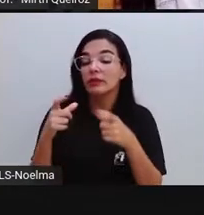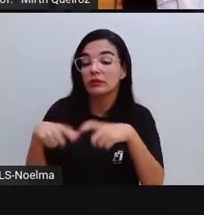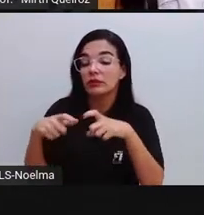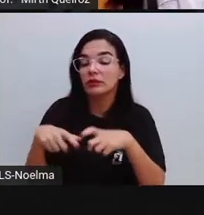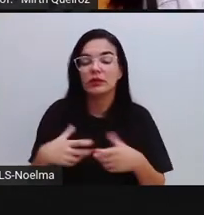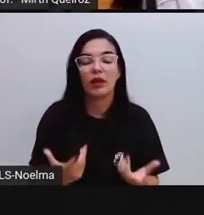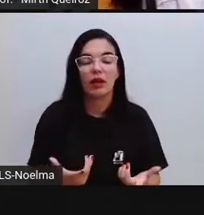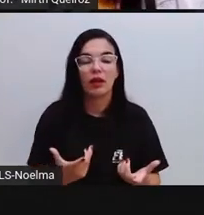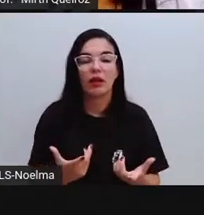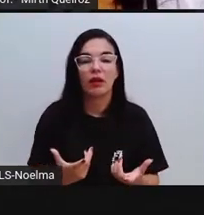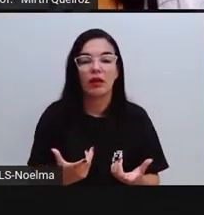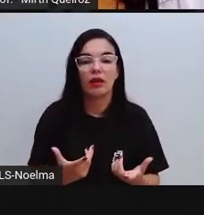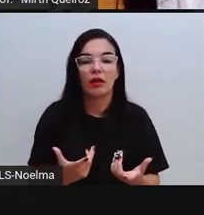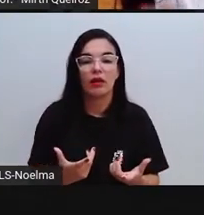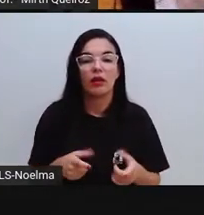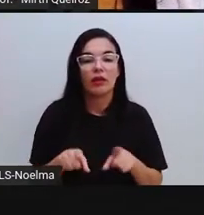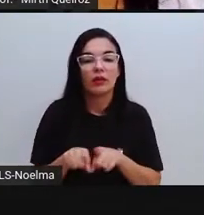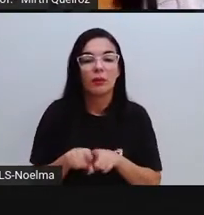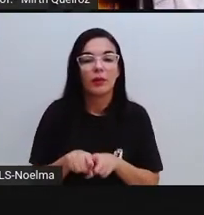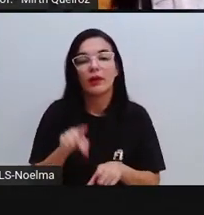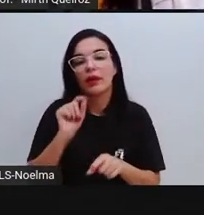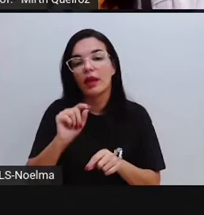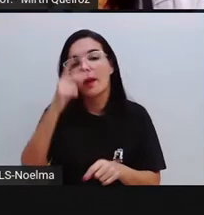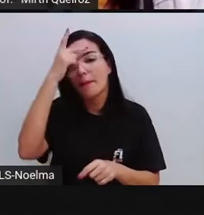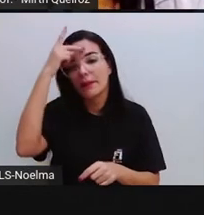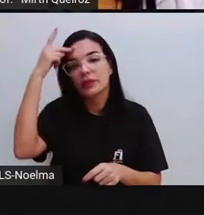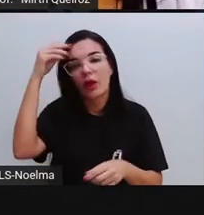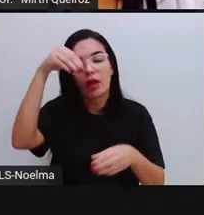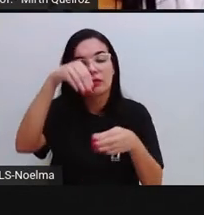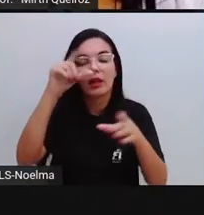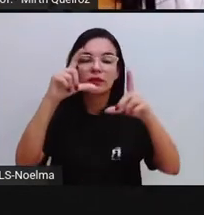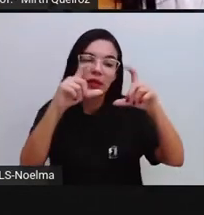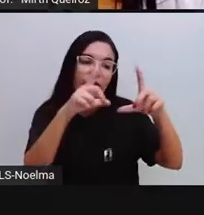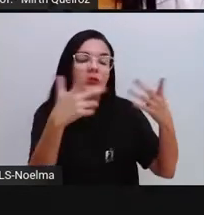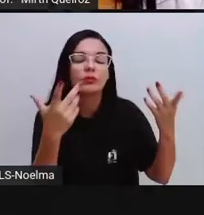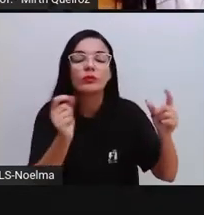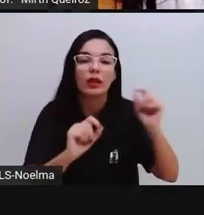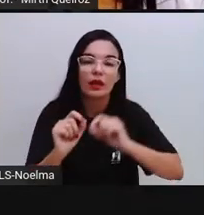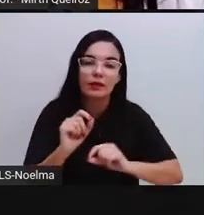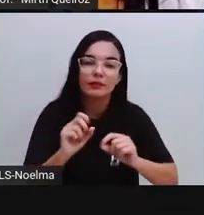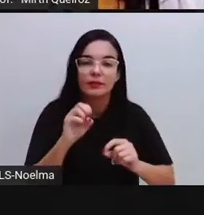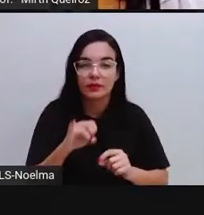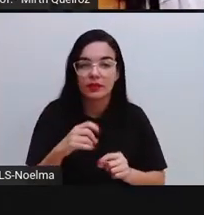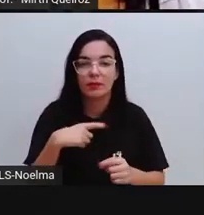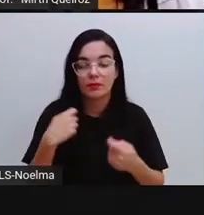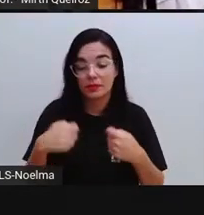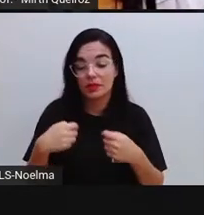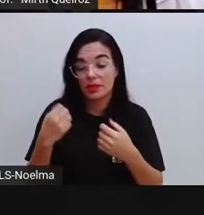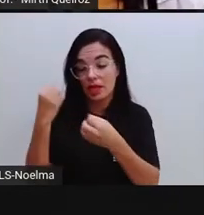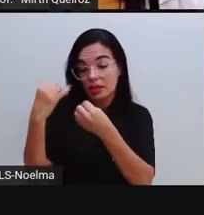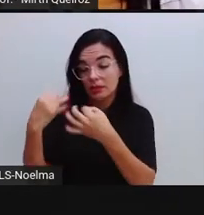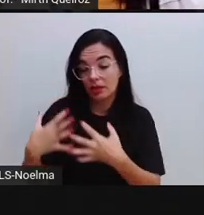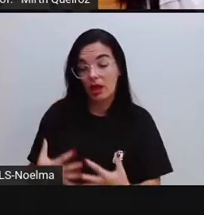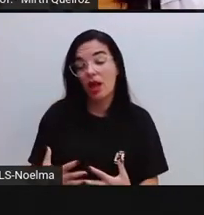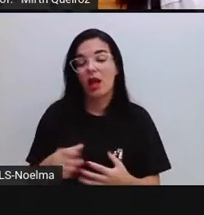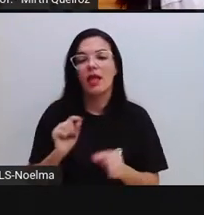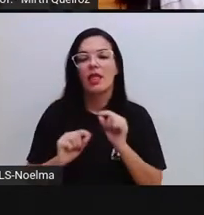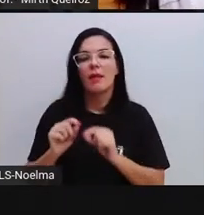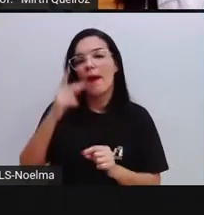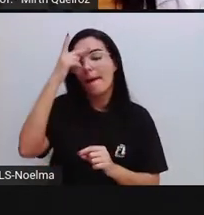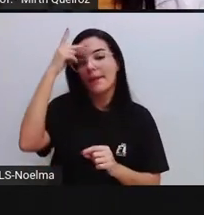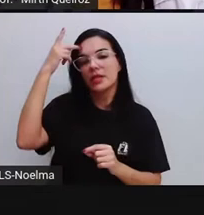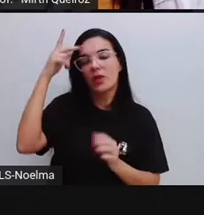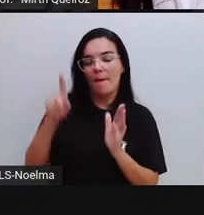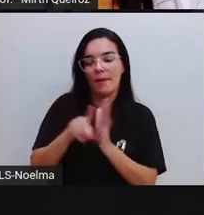foto, que local é essa foto, ou quem são as pessoas da foto, a depender do tipo de foto. E também a gente vai ter quem foi que tirou a